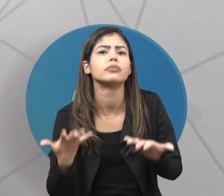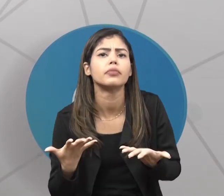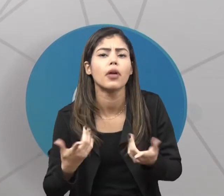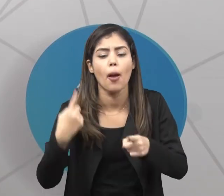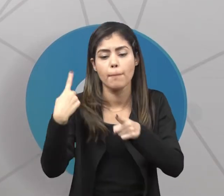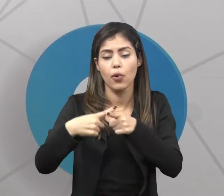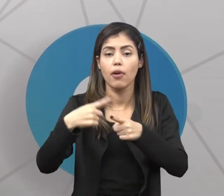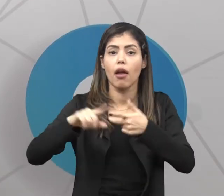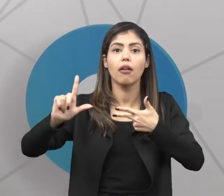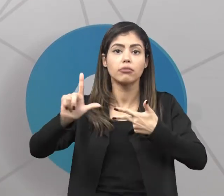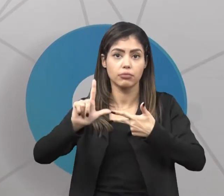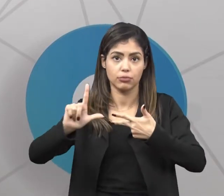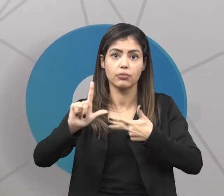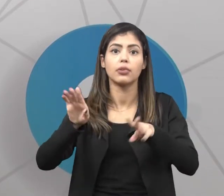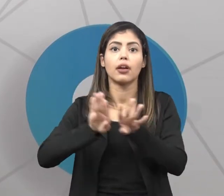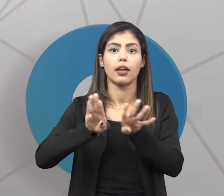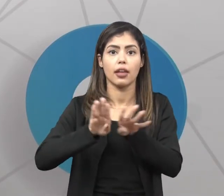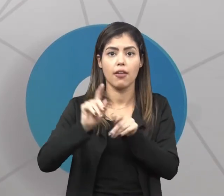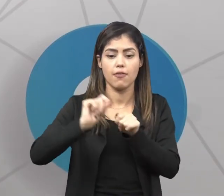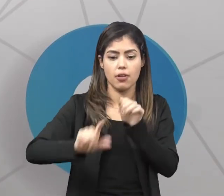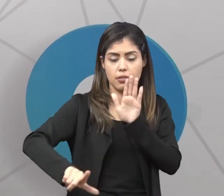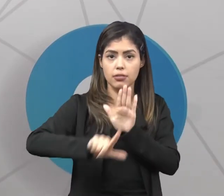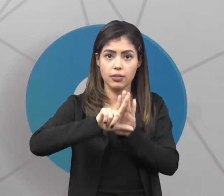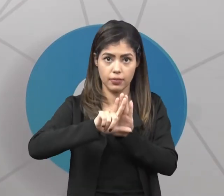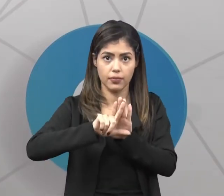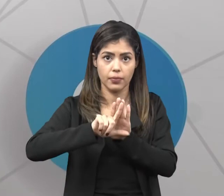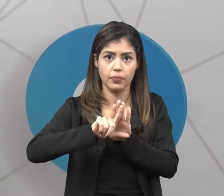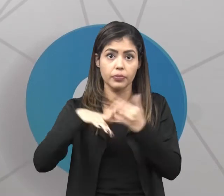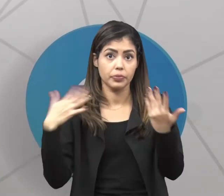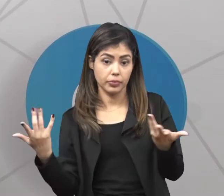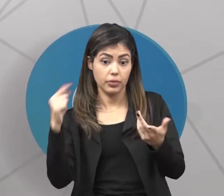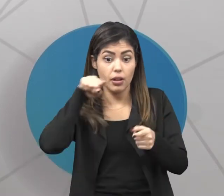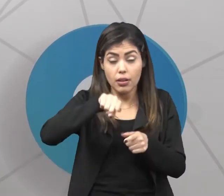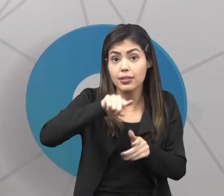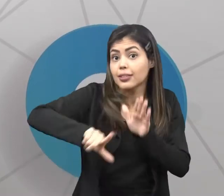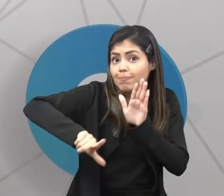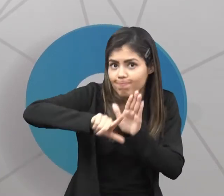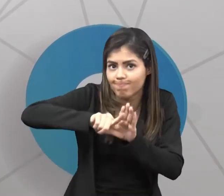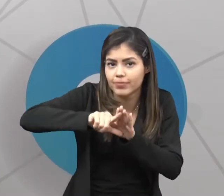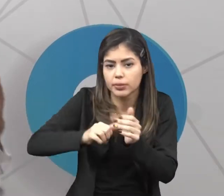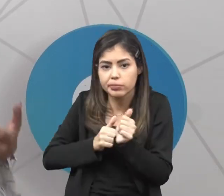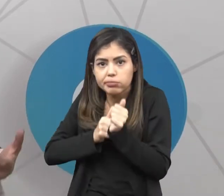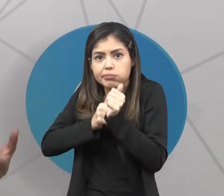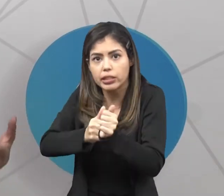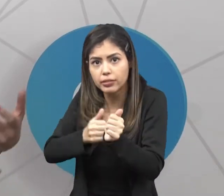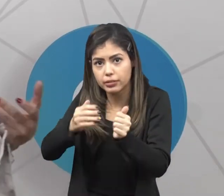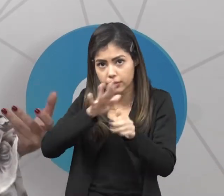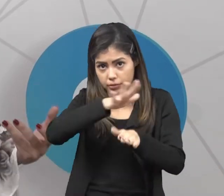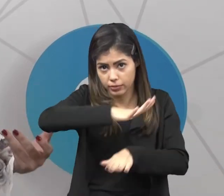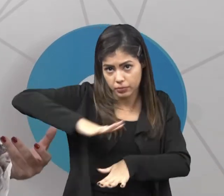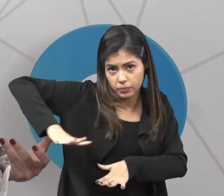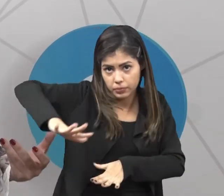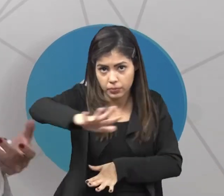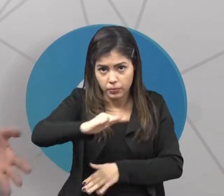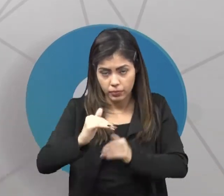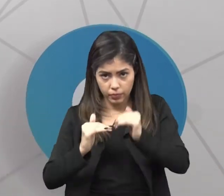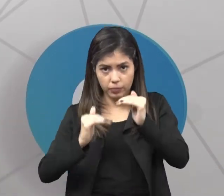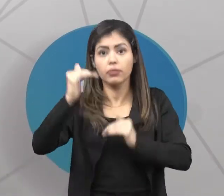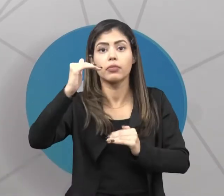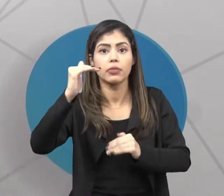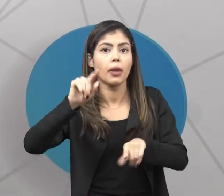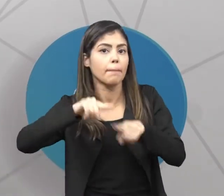legislativo que elabora as leis. E essas leis devem ser seguidas pelo povo súdito,